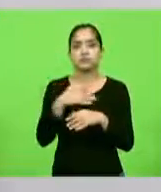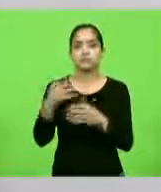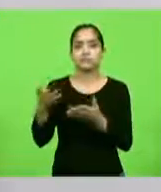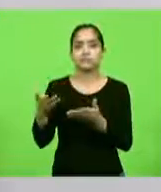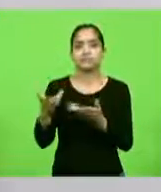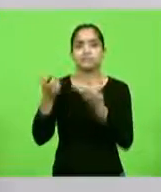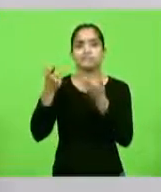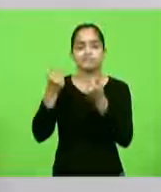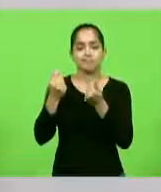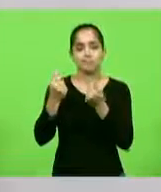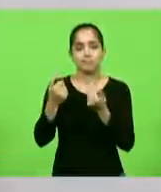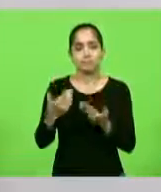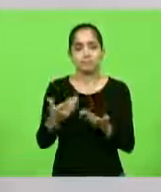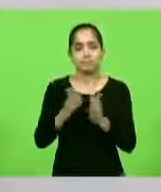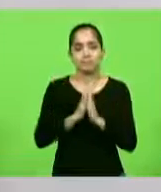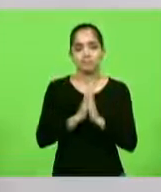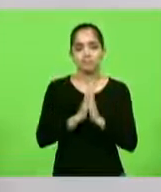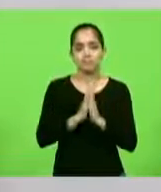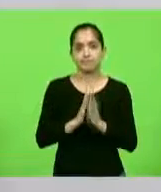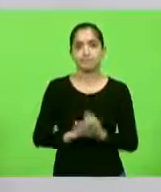apelo no Dia Mundial da Saúde.